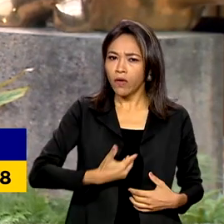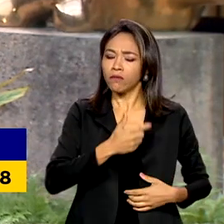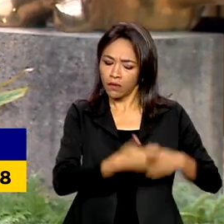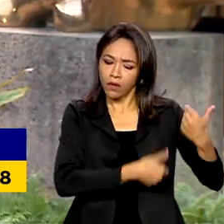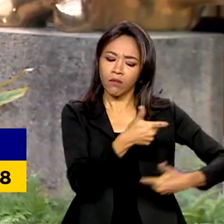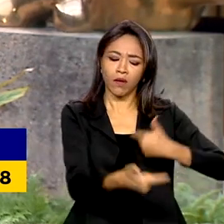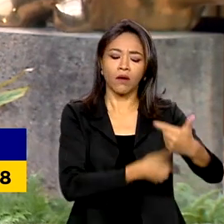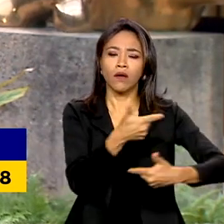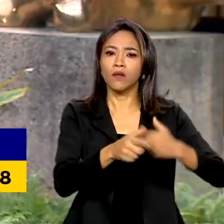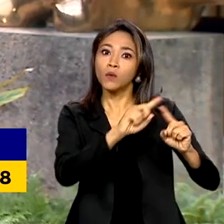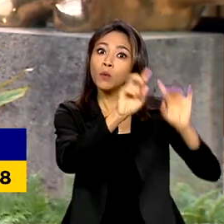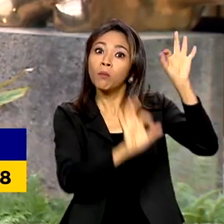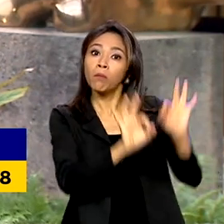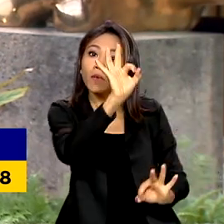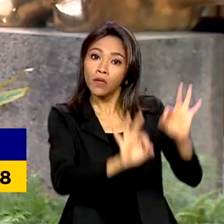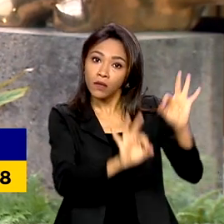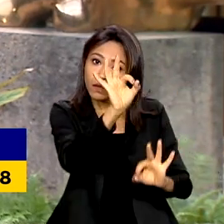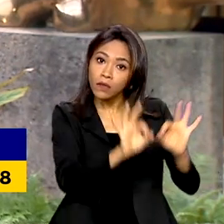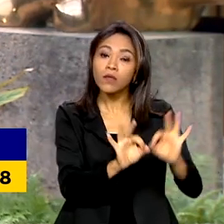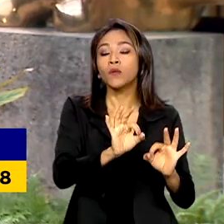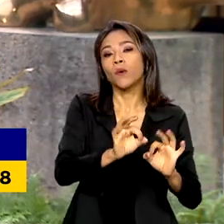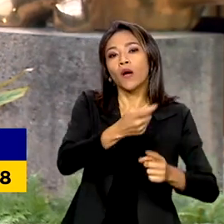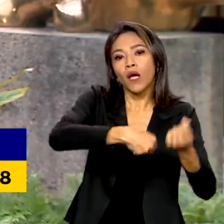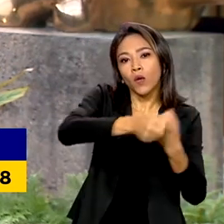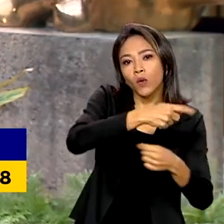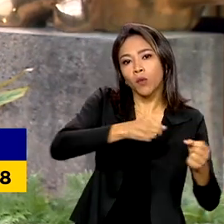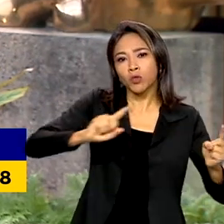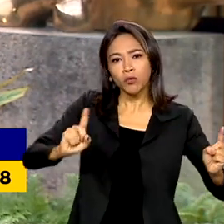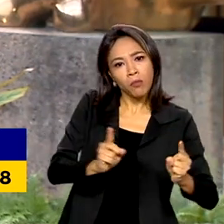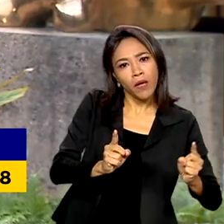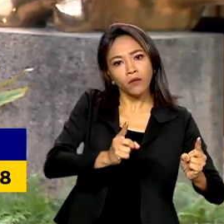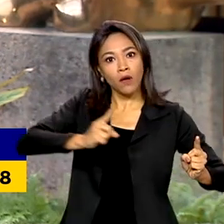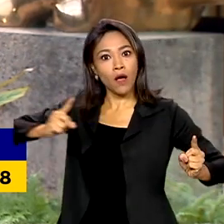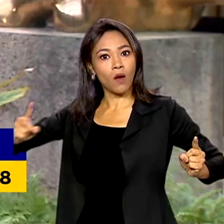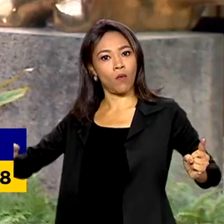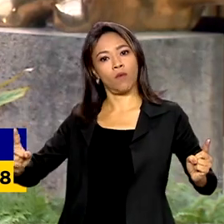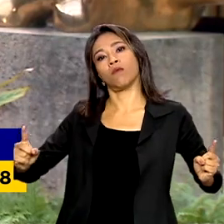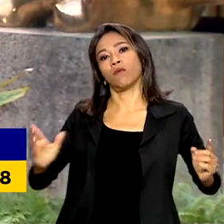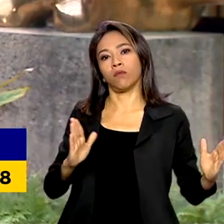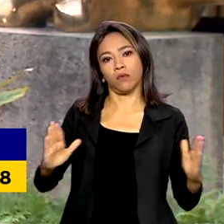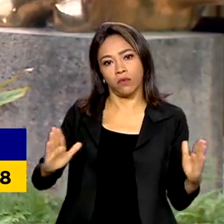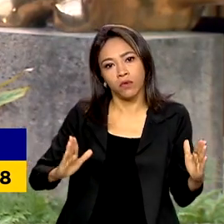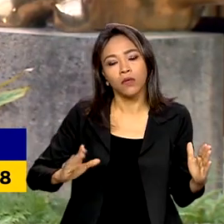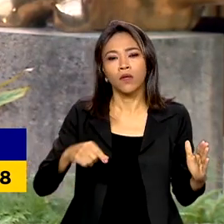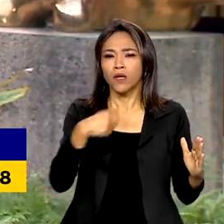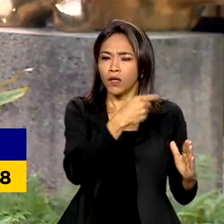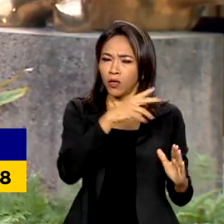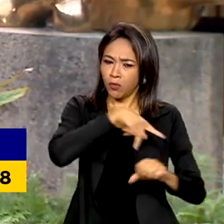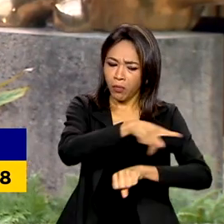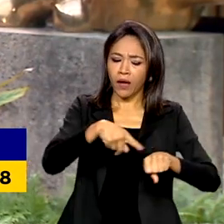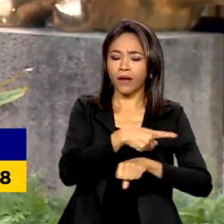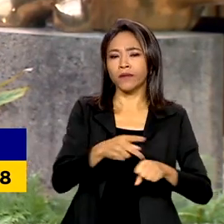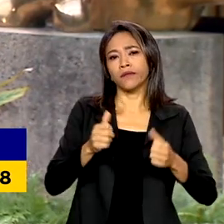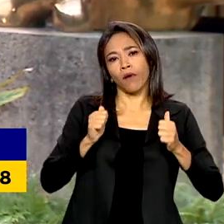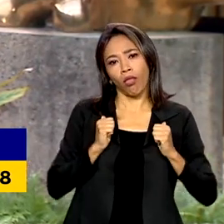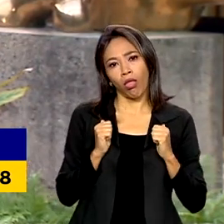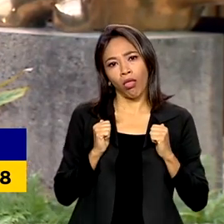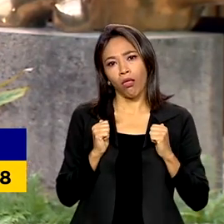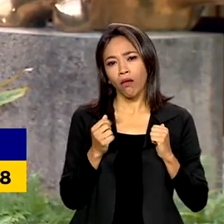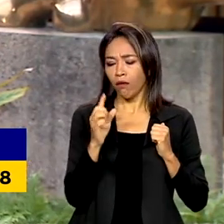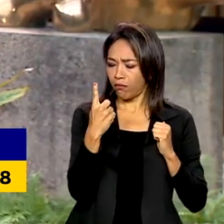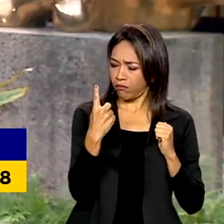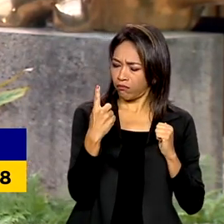em um plano econômico de médio e longo prazo e o país não pode se contentar com o crescimento de apenas